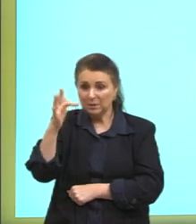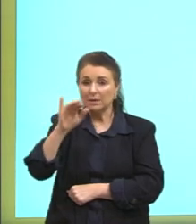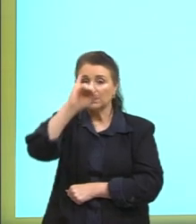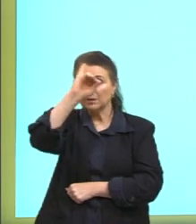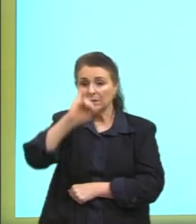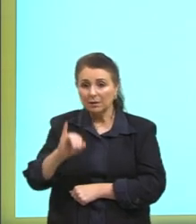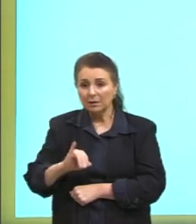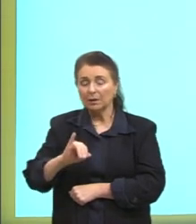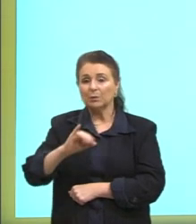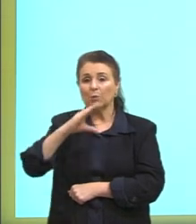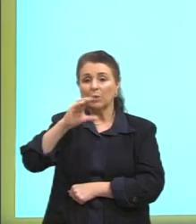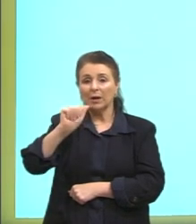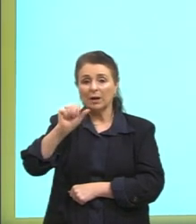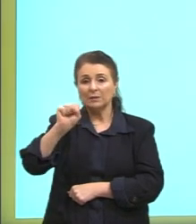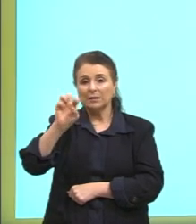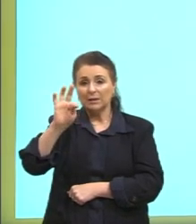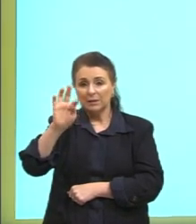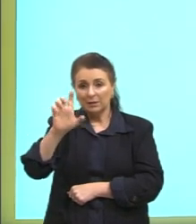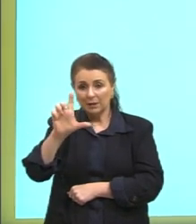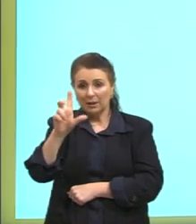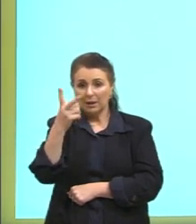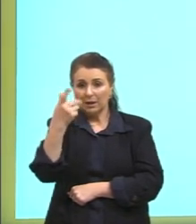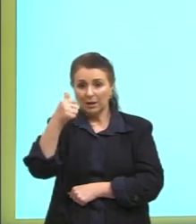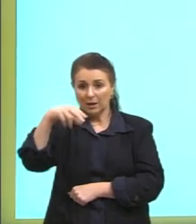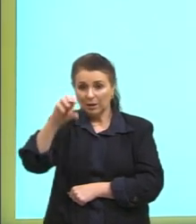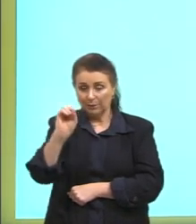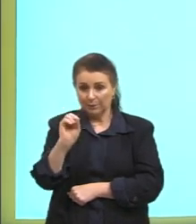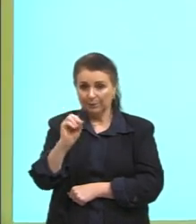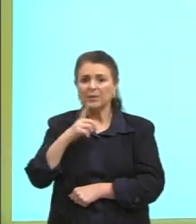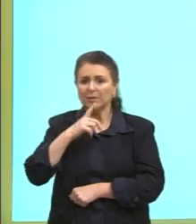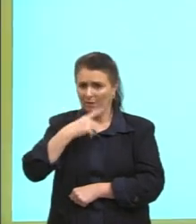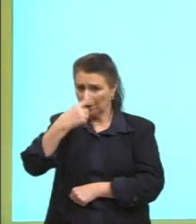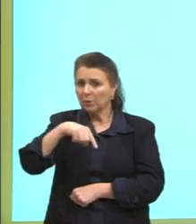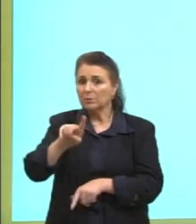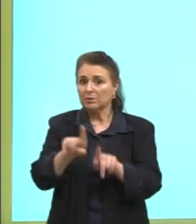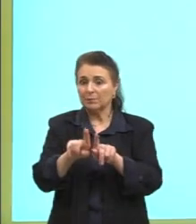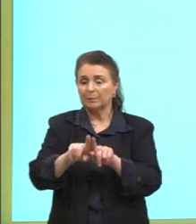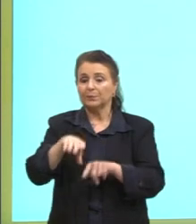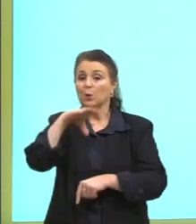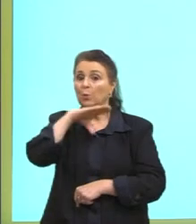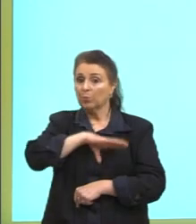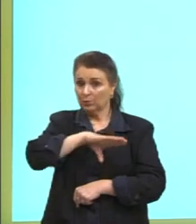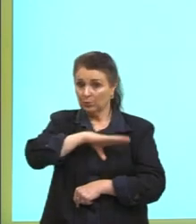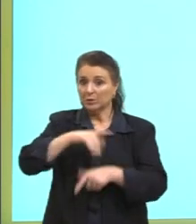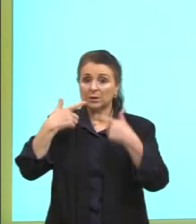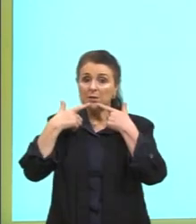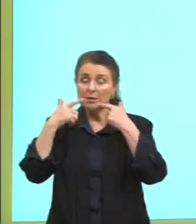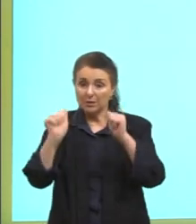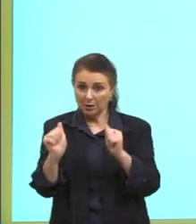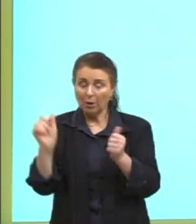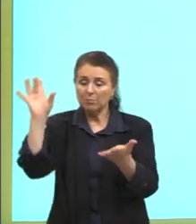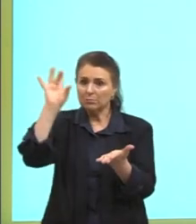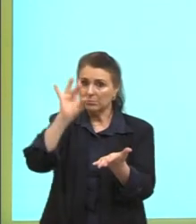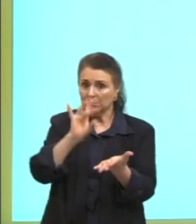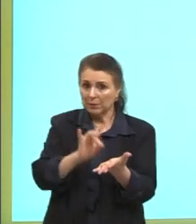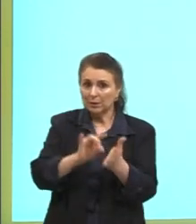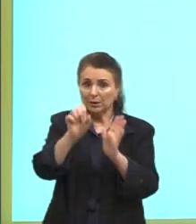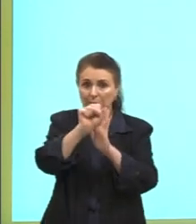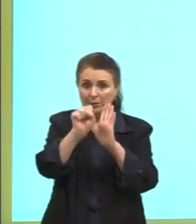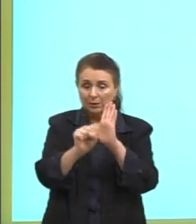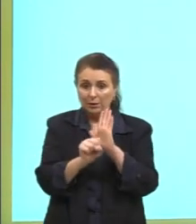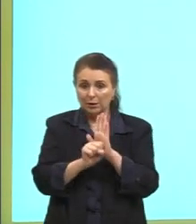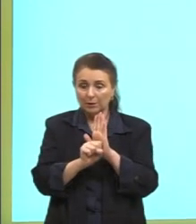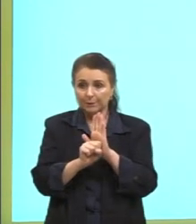há outras, mas essas são as principais. A língua portuguesa vai se consolidar somente no século